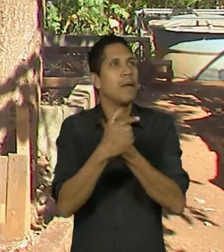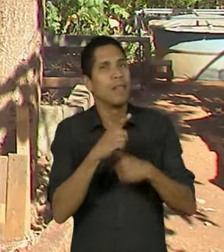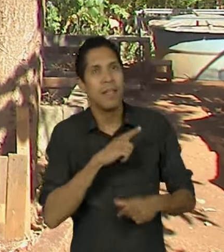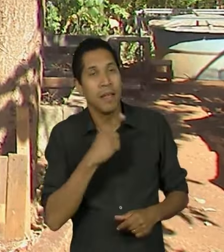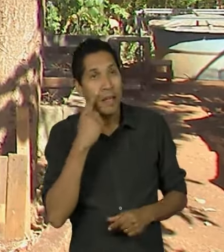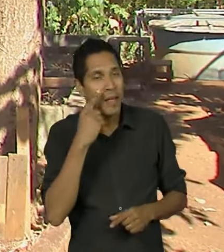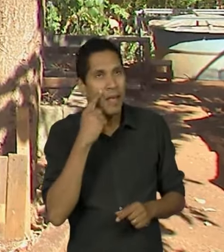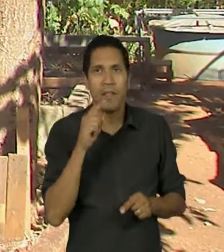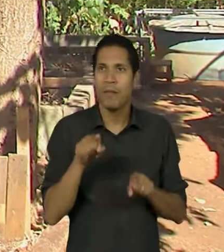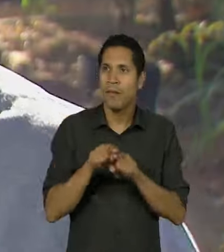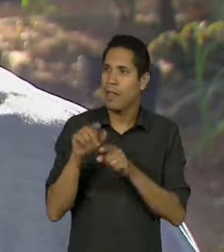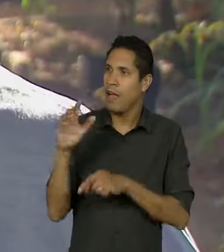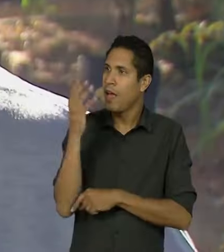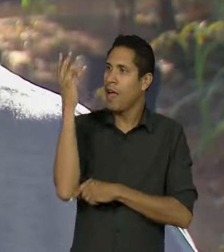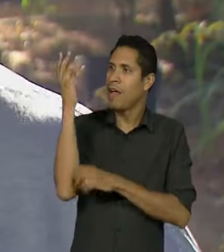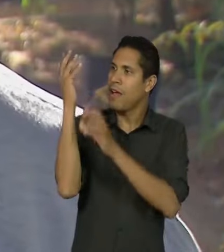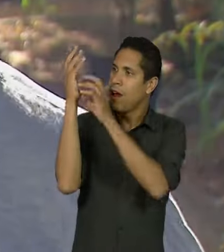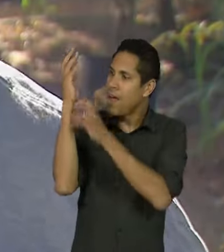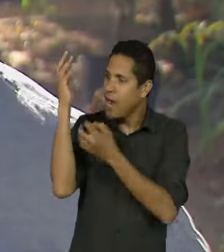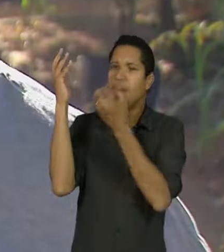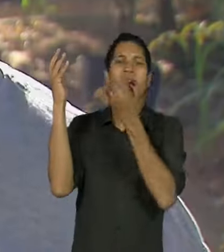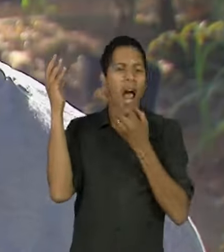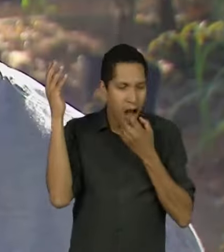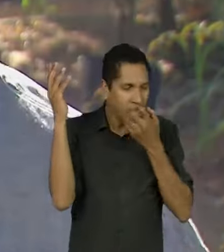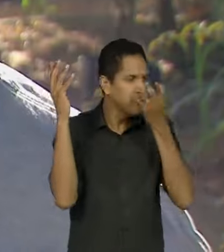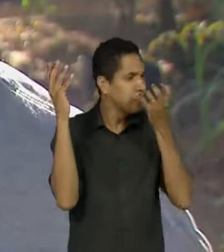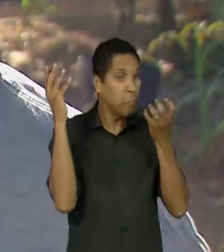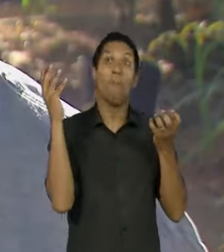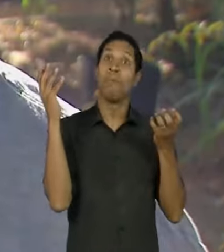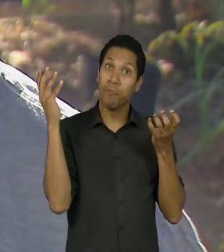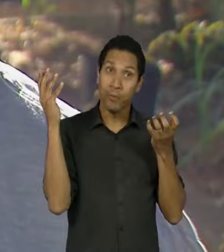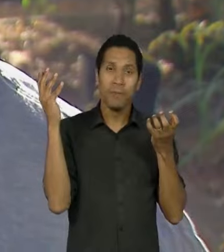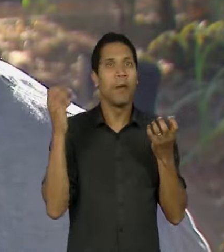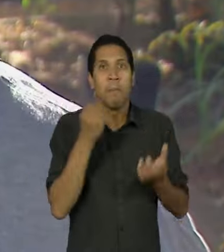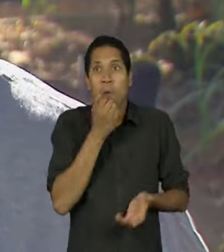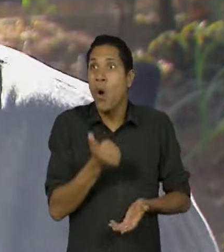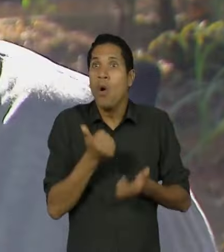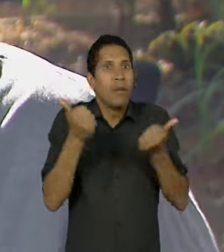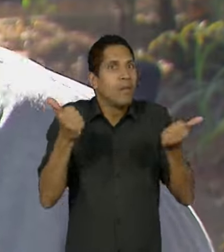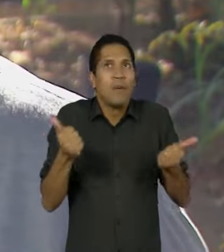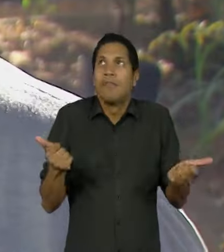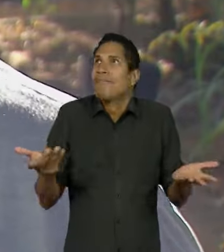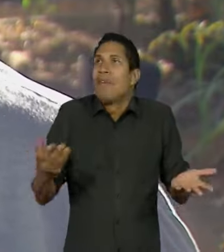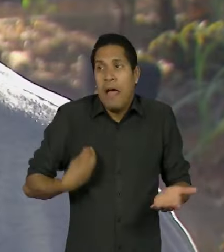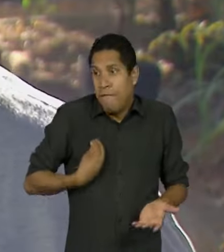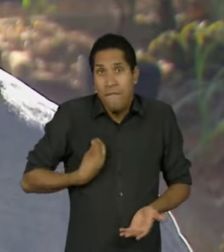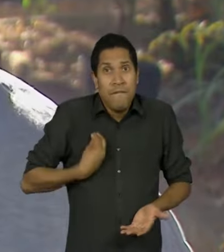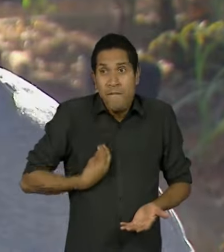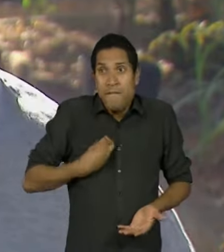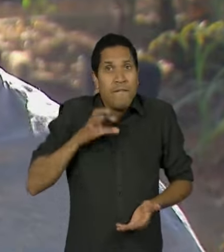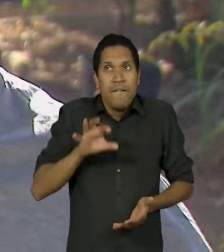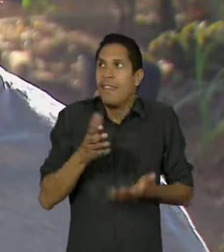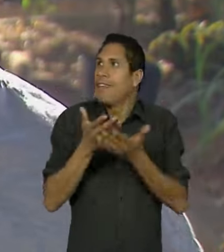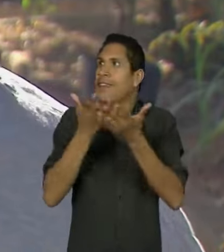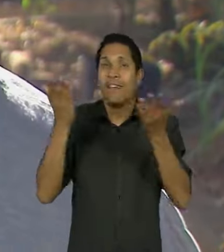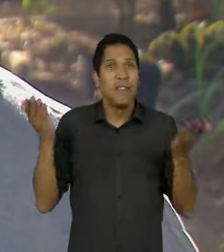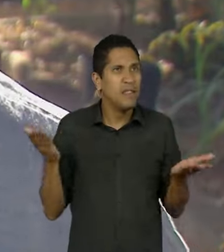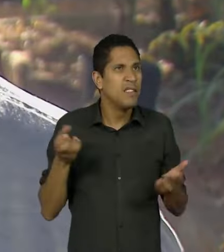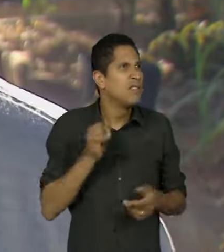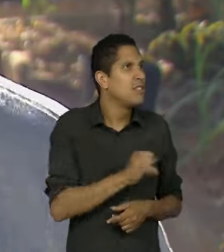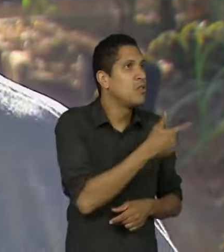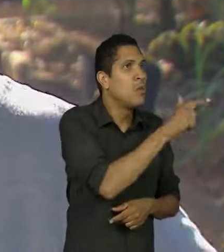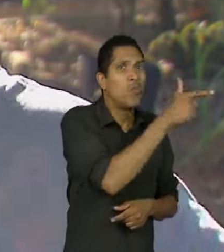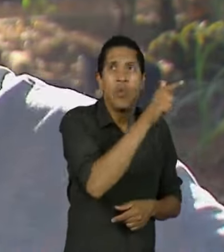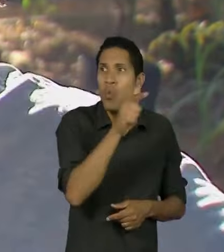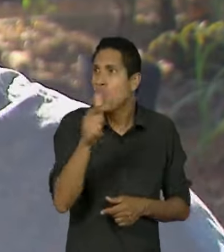fruto do pé todo mundo precisa começar a tomar ciência do que é a vida se não tiver verde se não tiver